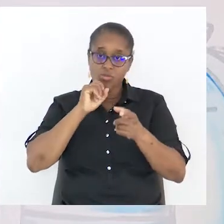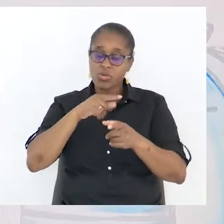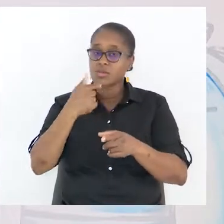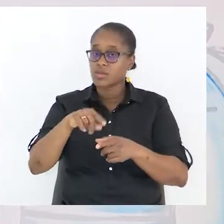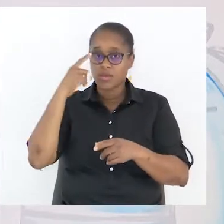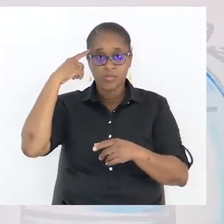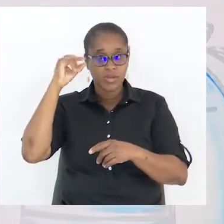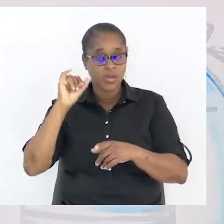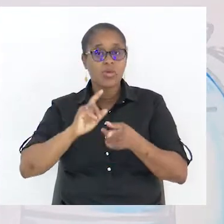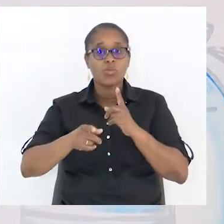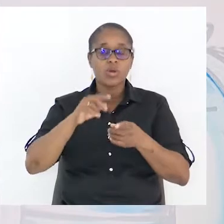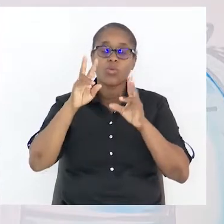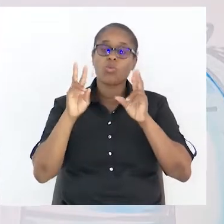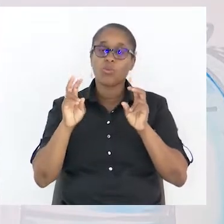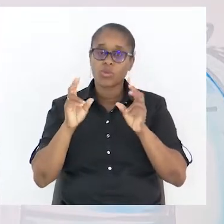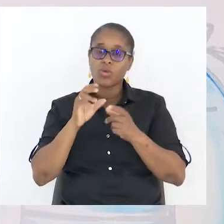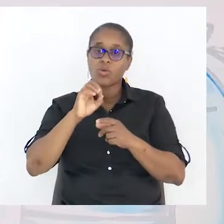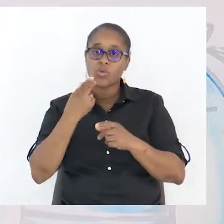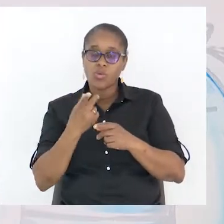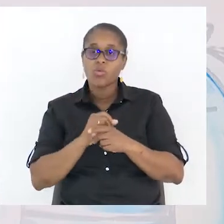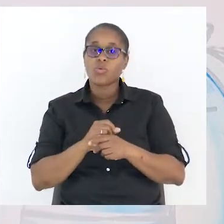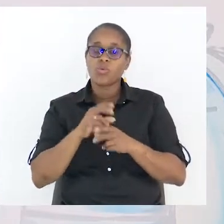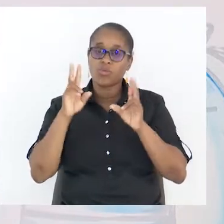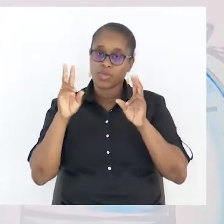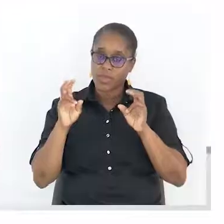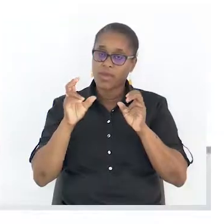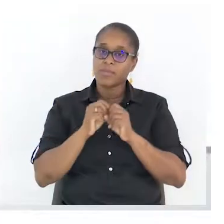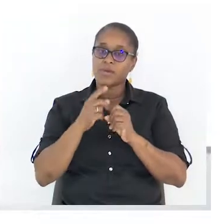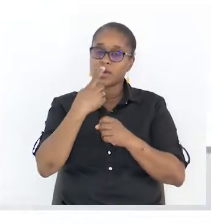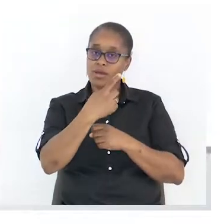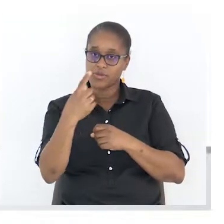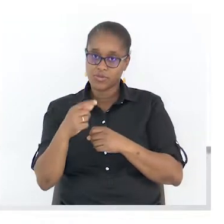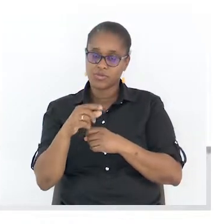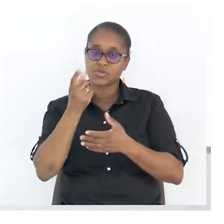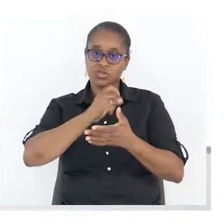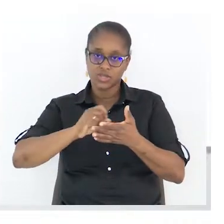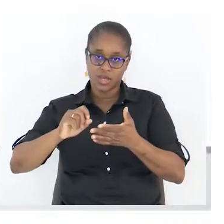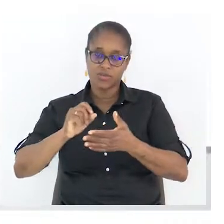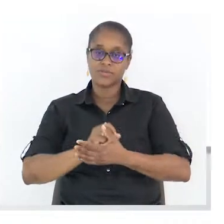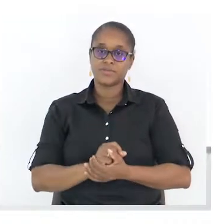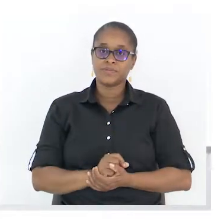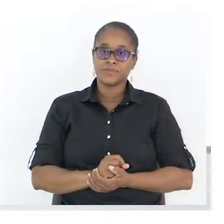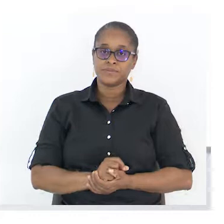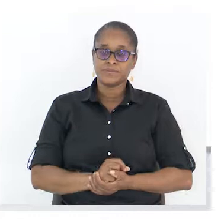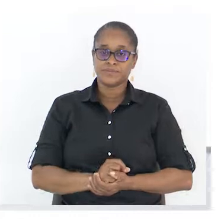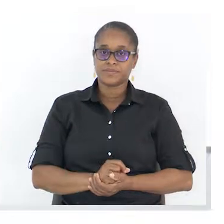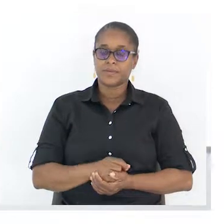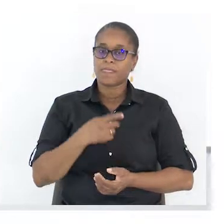conteúdo ou o tema que cada um escreve. O texto tem algumas